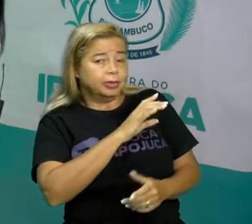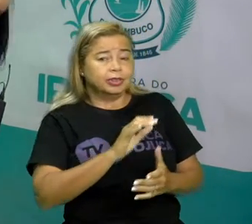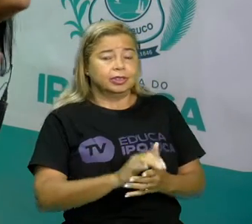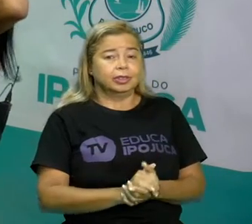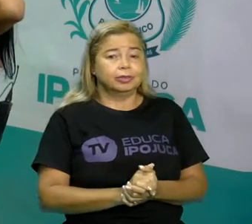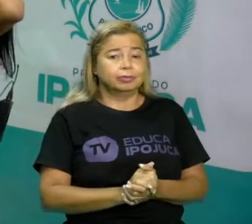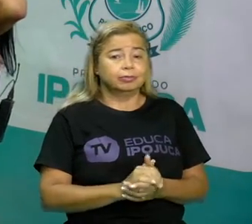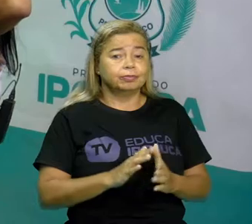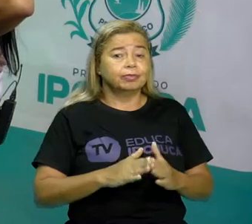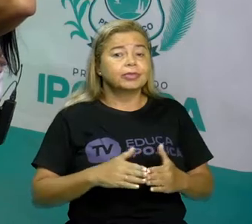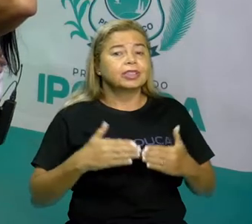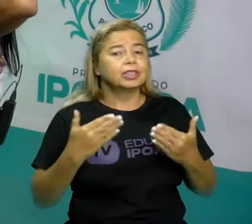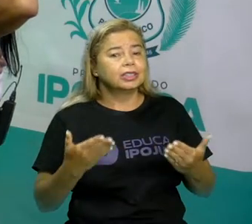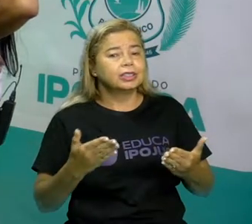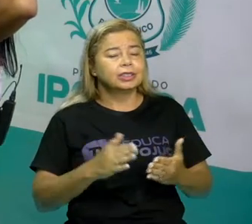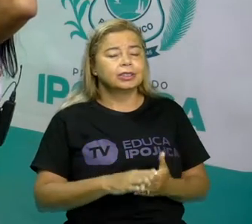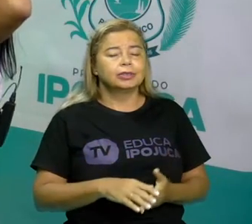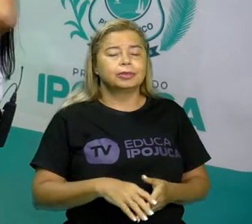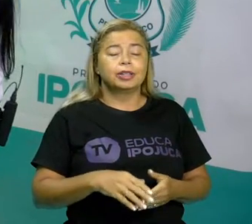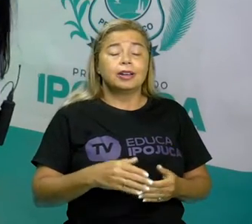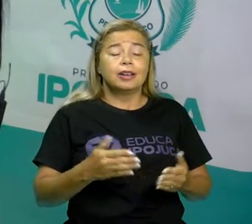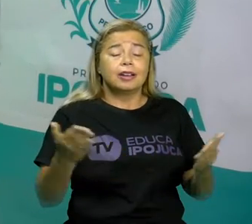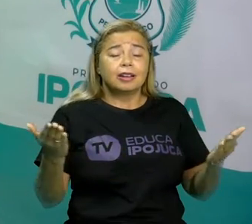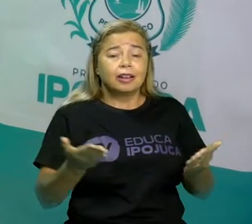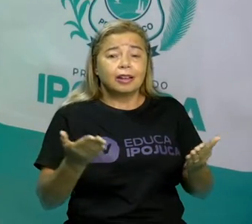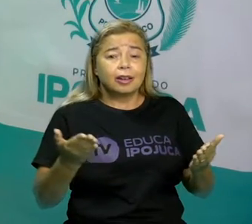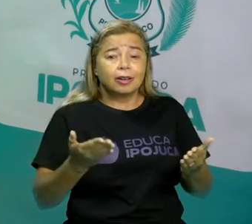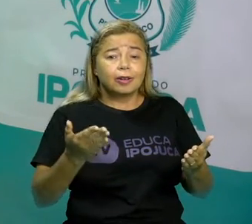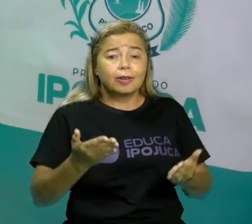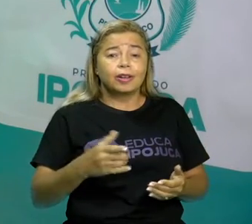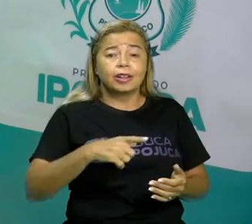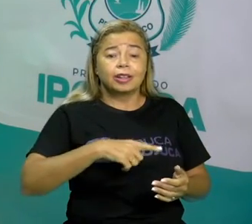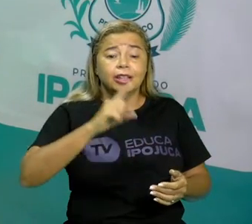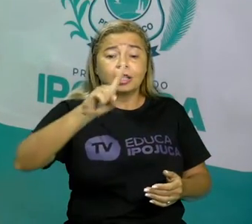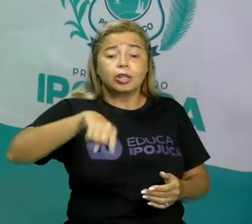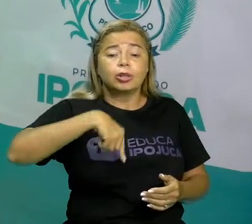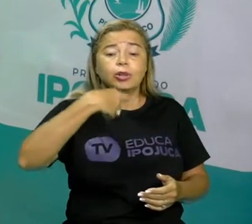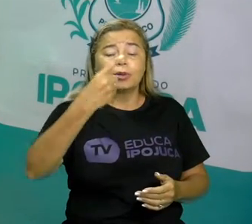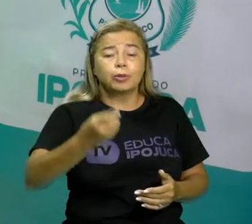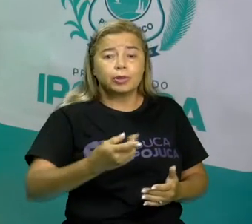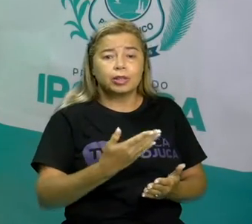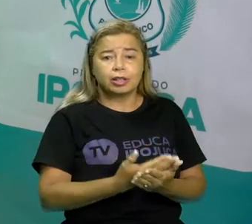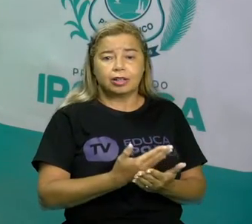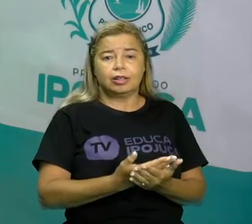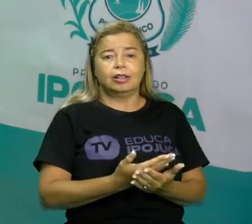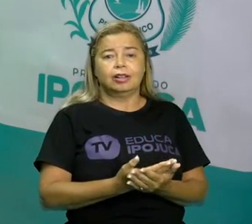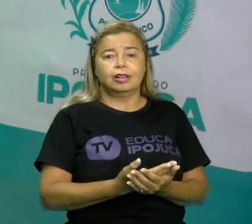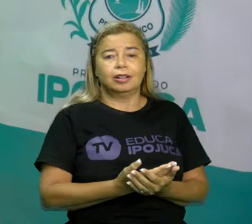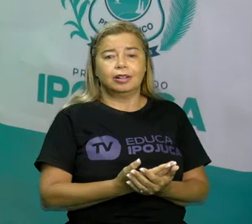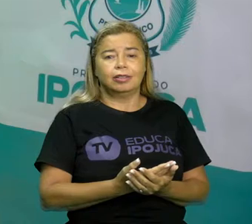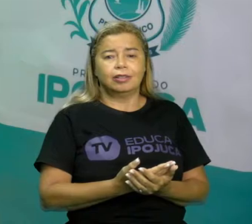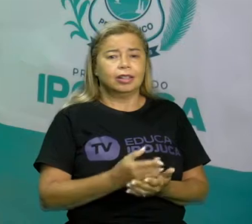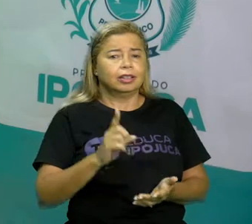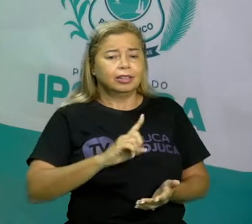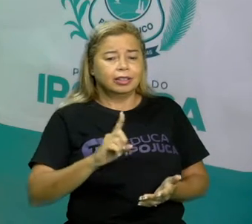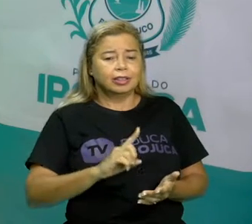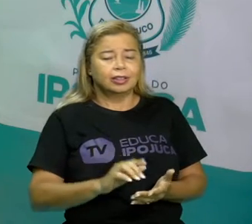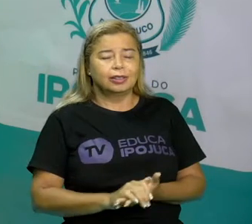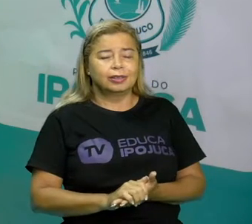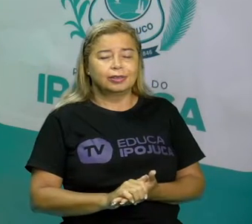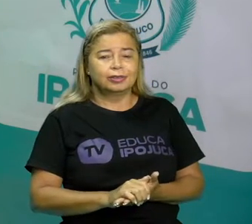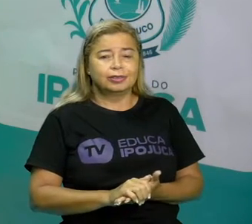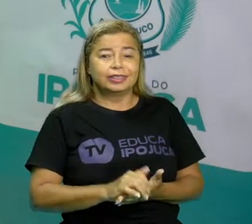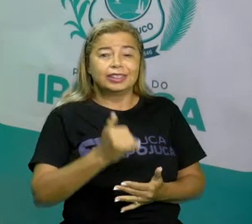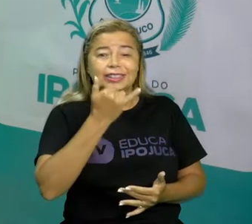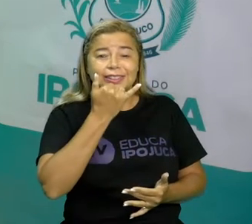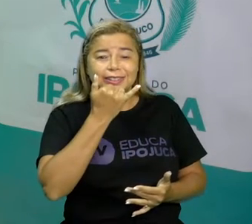vamos passar mais um pouco a nossa aula. Quais os personagens do texto? É importante a gente entender. Tinha um fantasma ali?